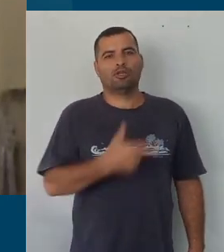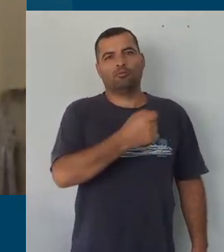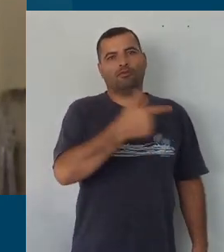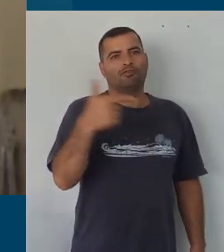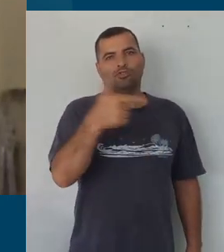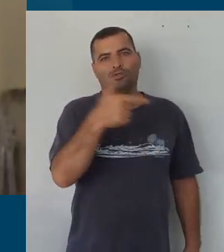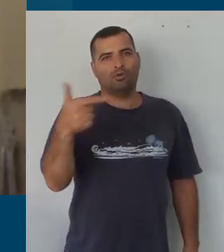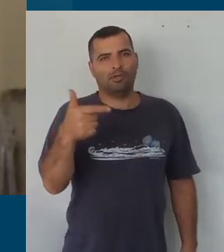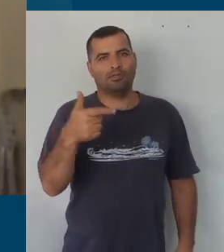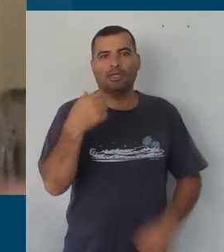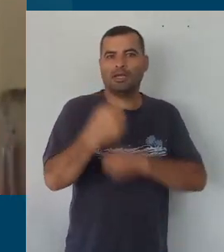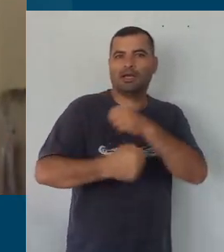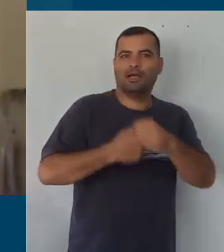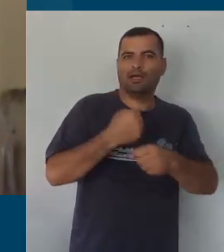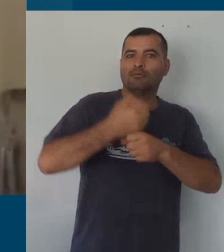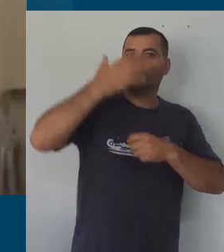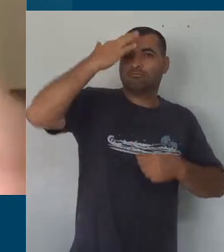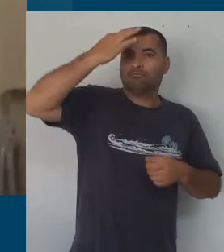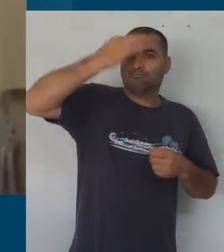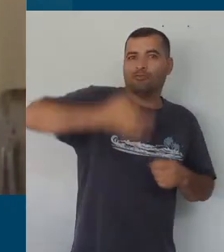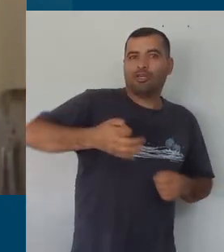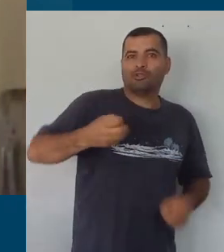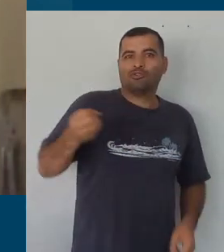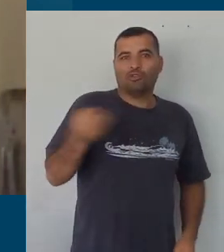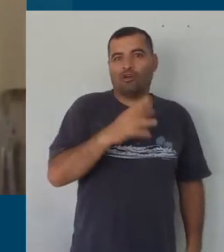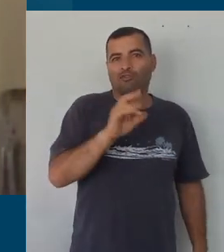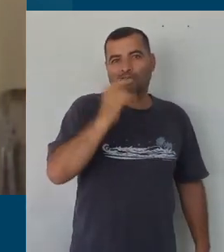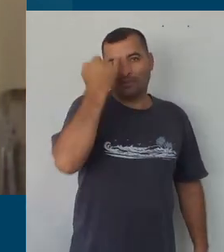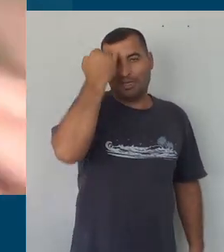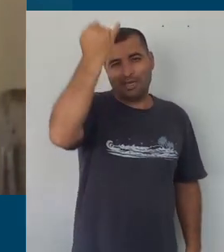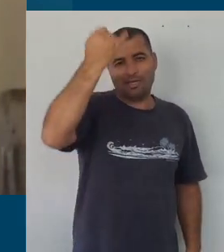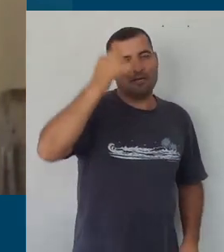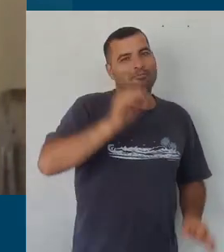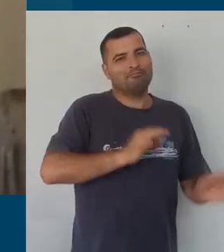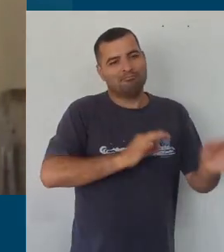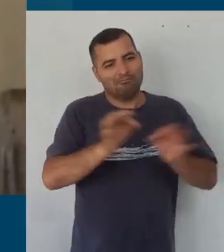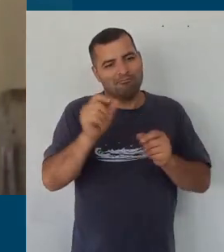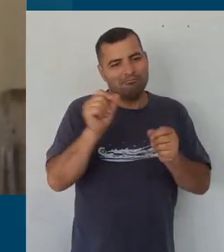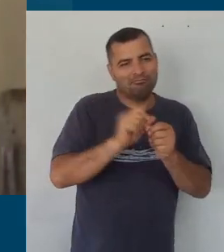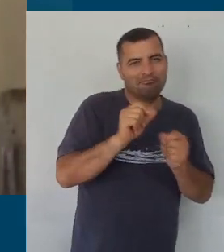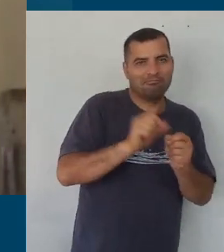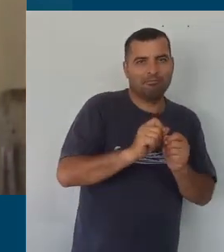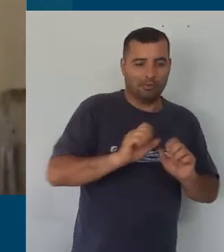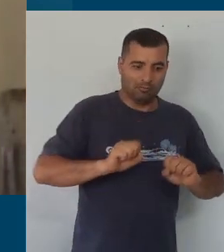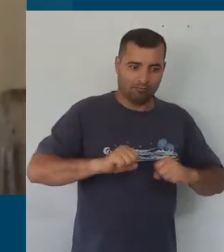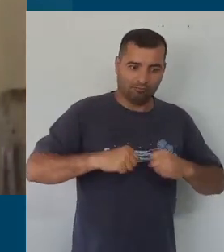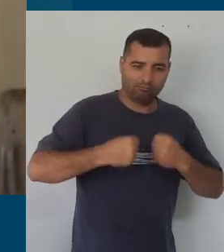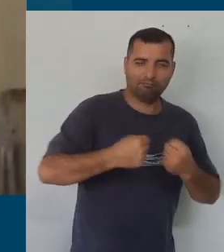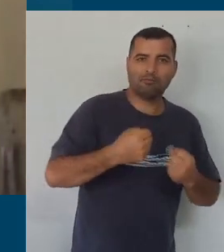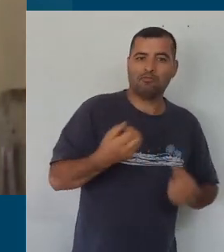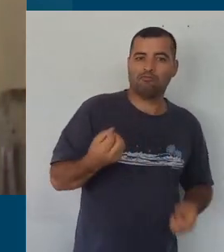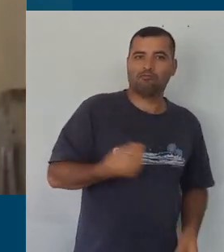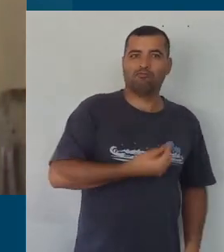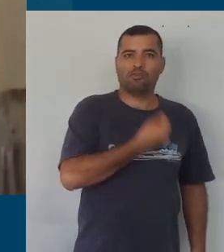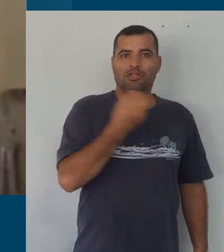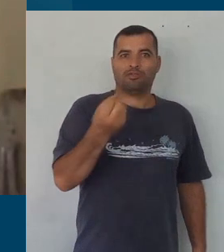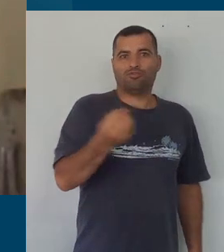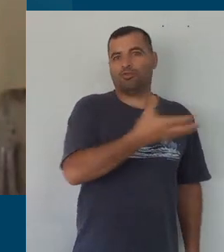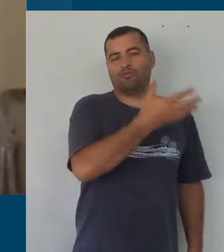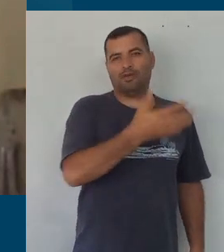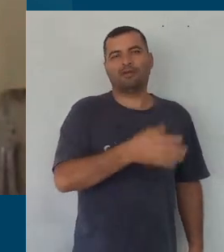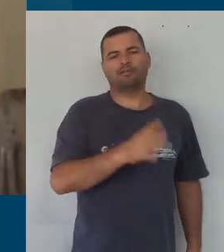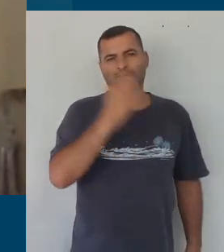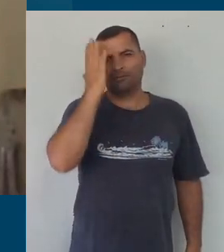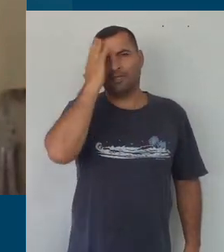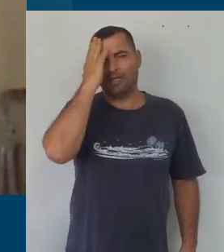decisivo para termos novas ideias, novas práticas, ou reavivá-las, Valquíria, porque nós temos certeza que existem